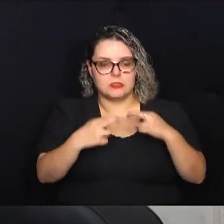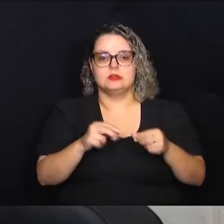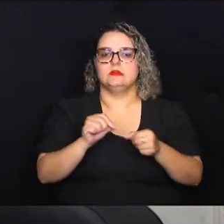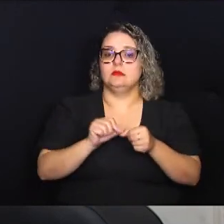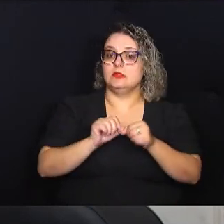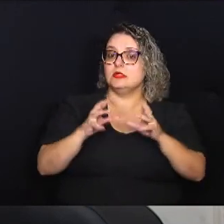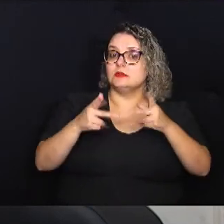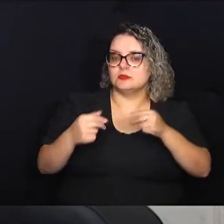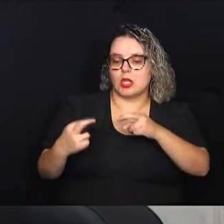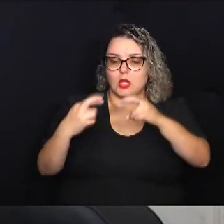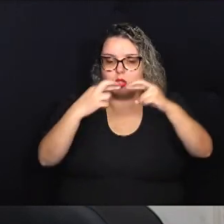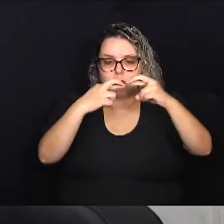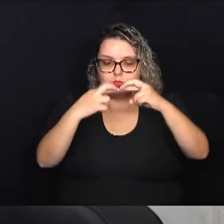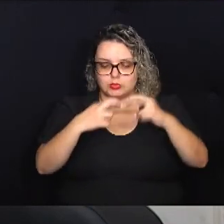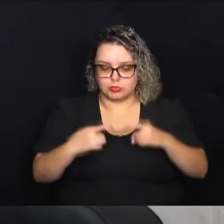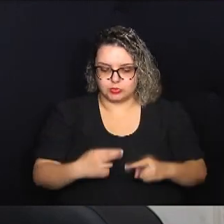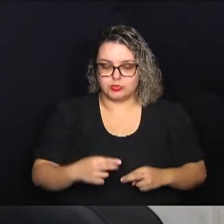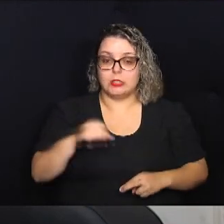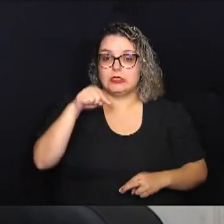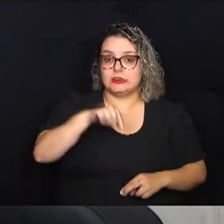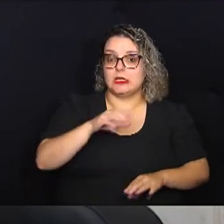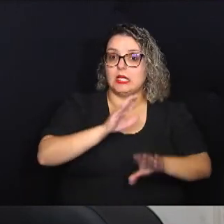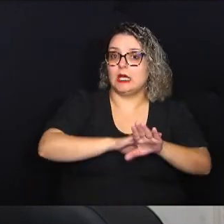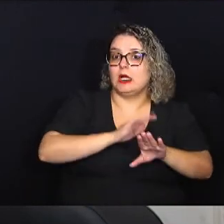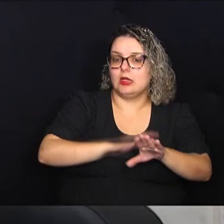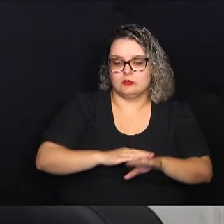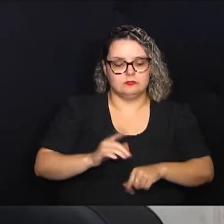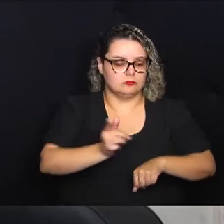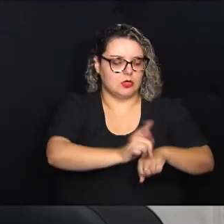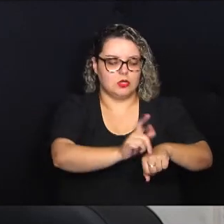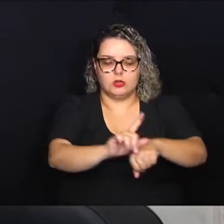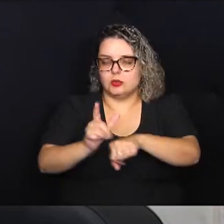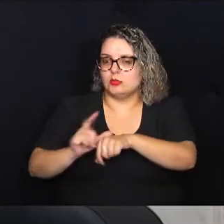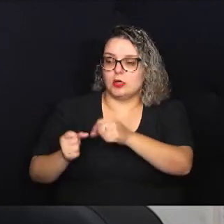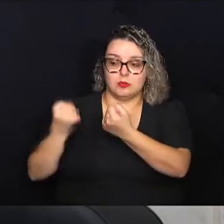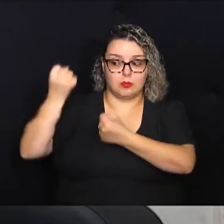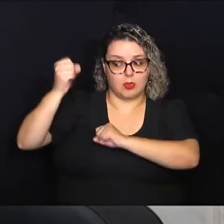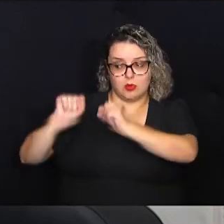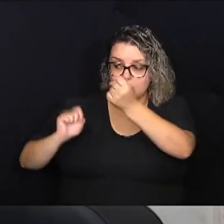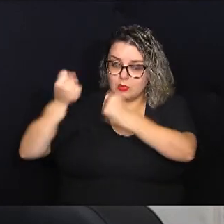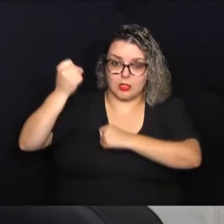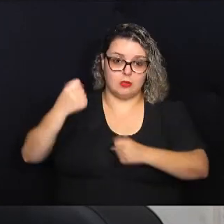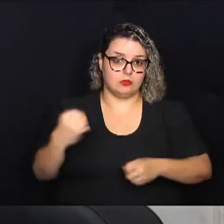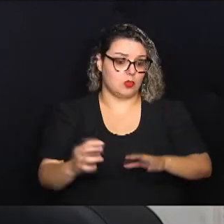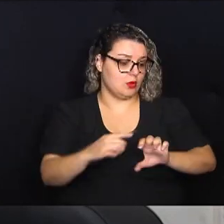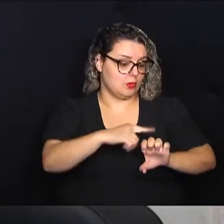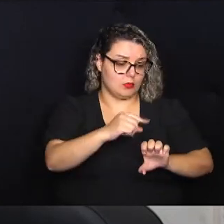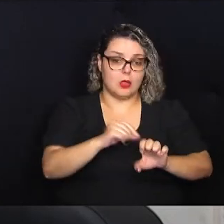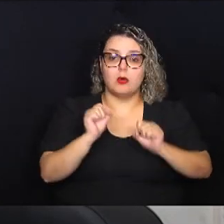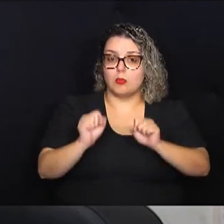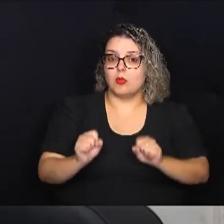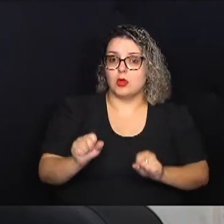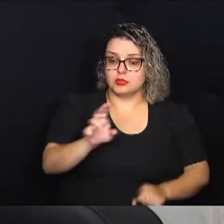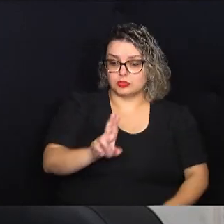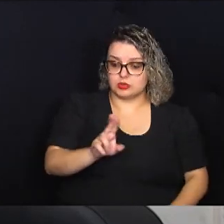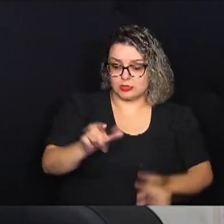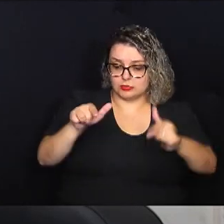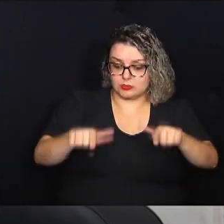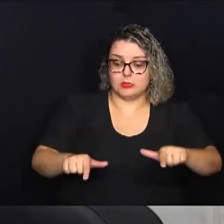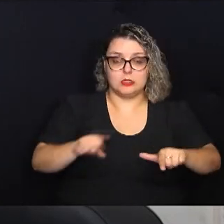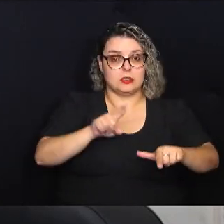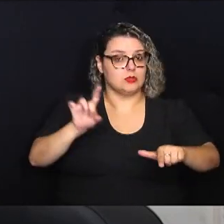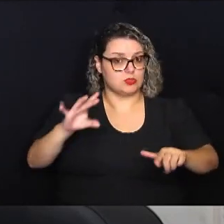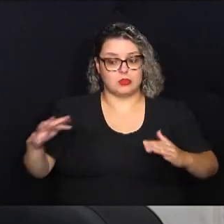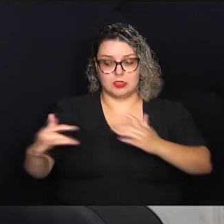toda a análise, aquela atividade comercial, aquela indústria, aquele empreendimento pode ser instalado, não só na área urbana,